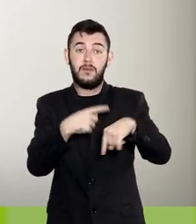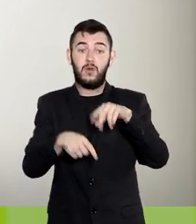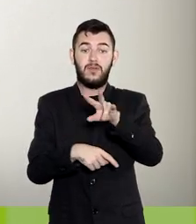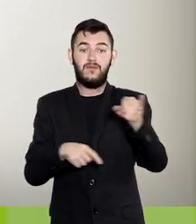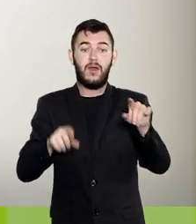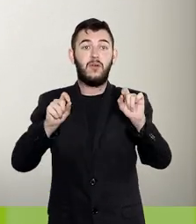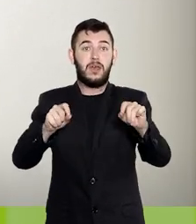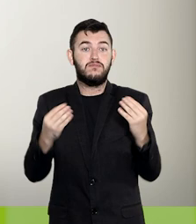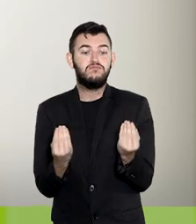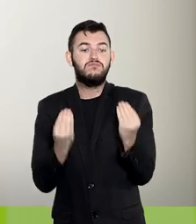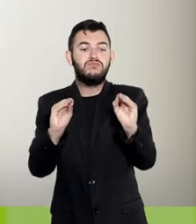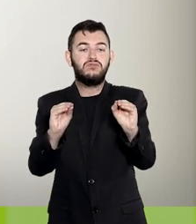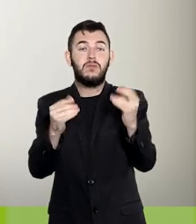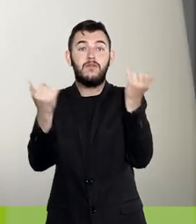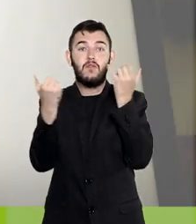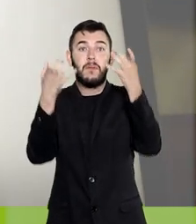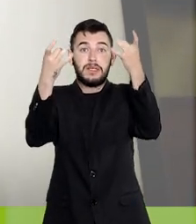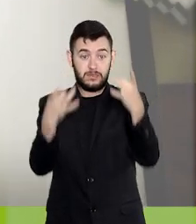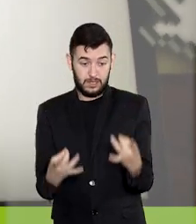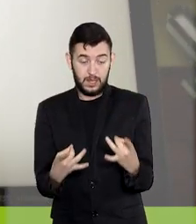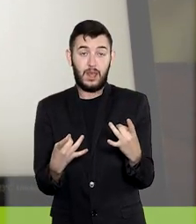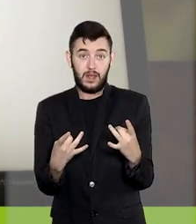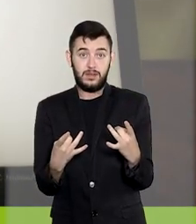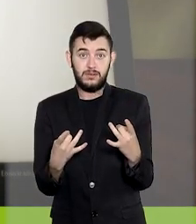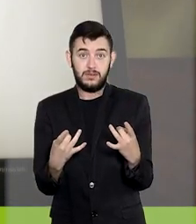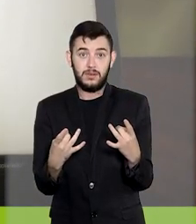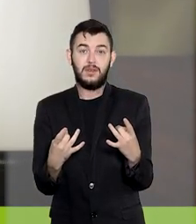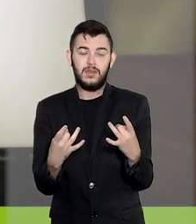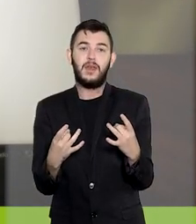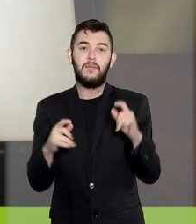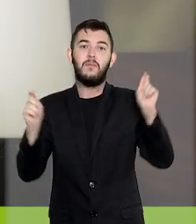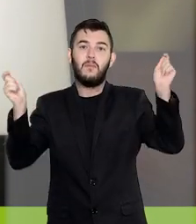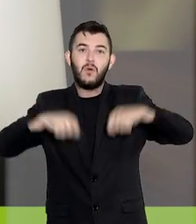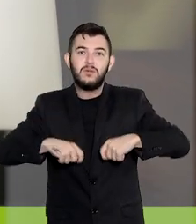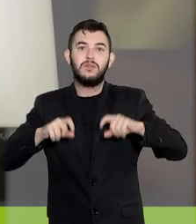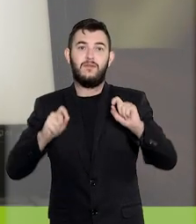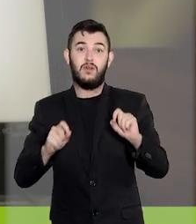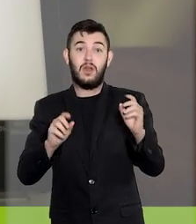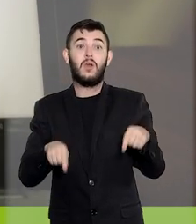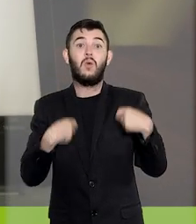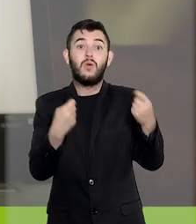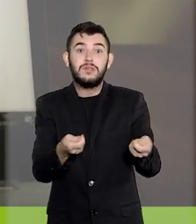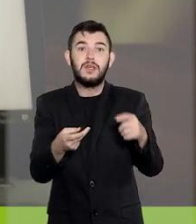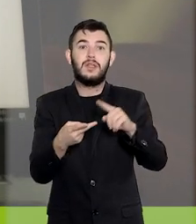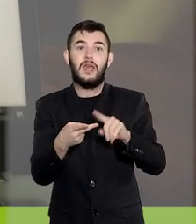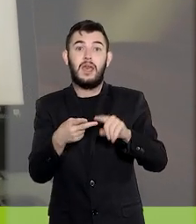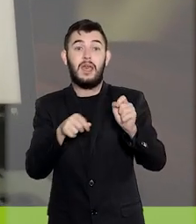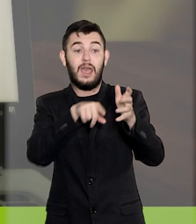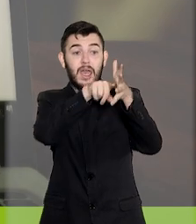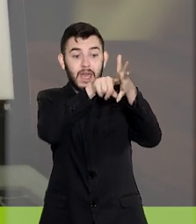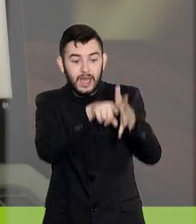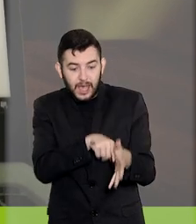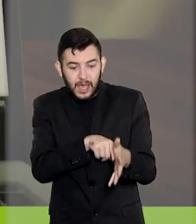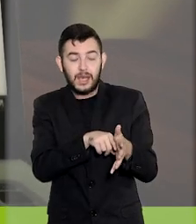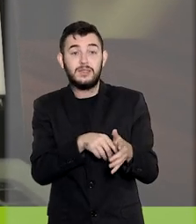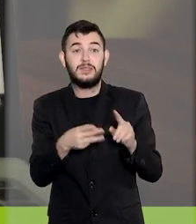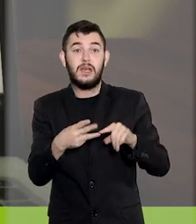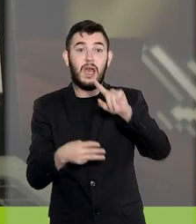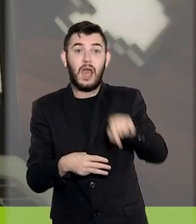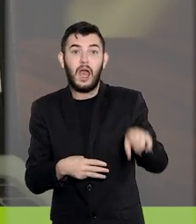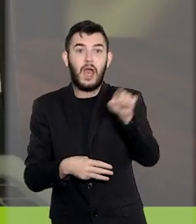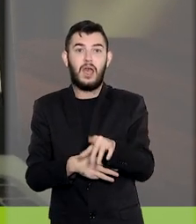só preencher os campos e clicar neste botão. Aqui, é possível conceder, caçar ou visualizar